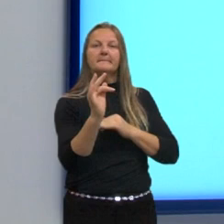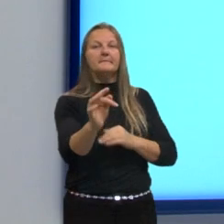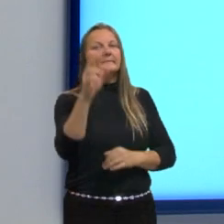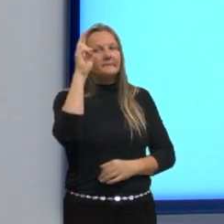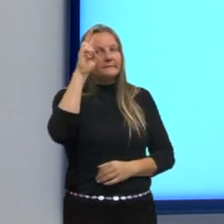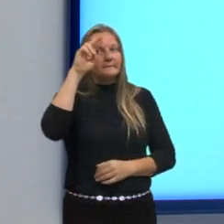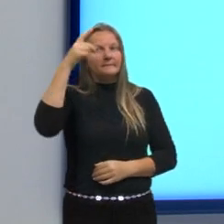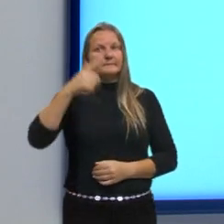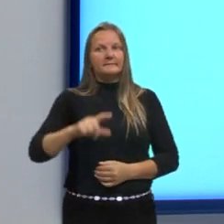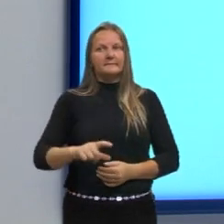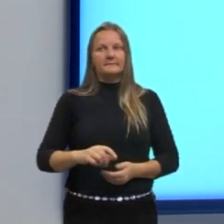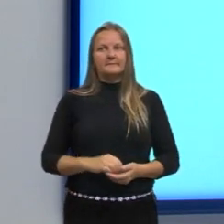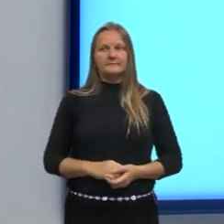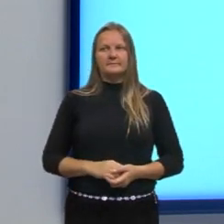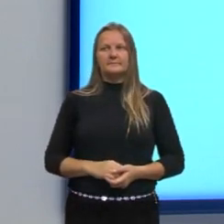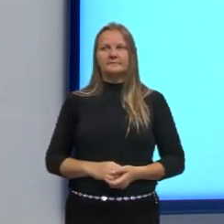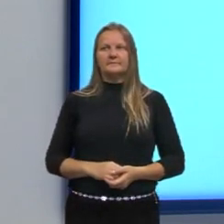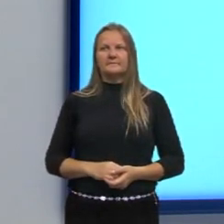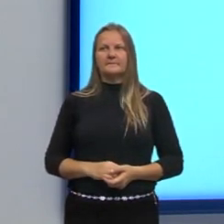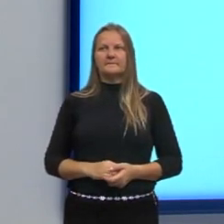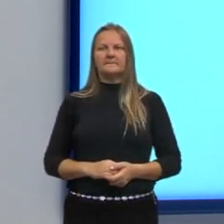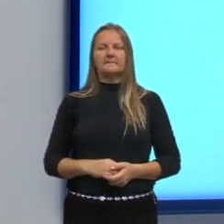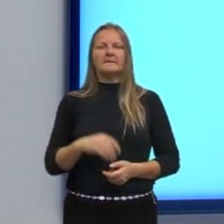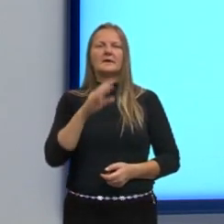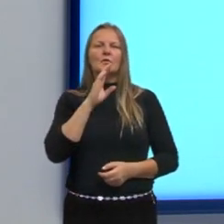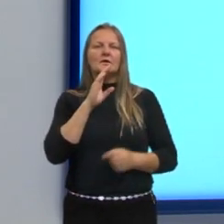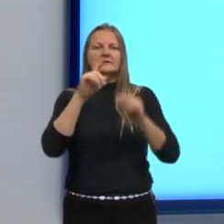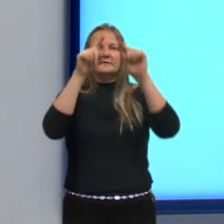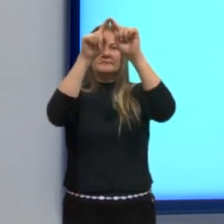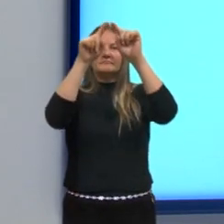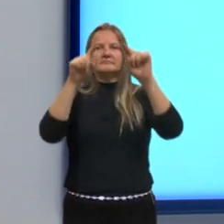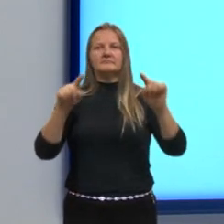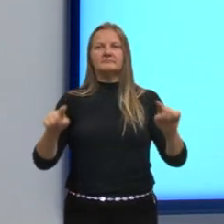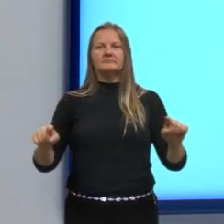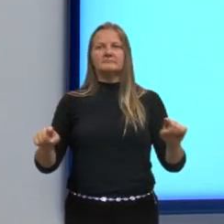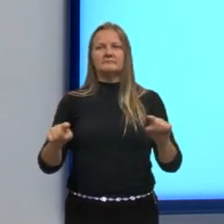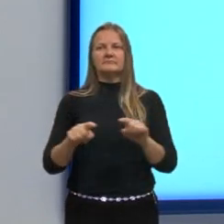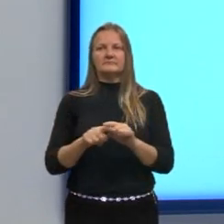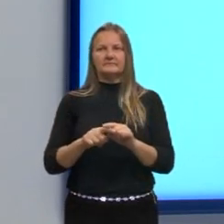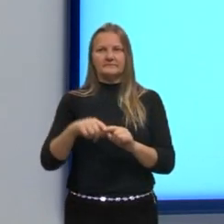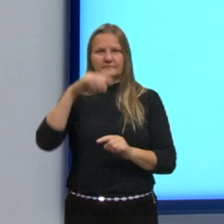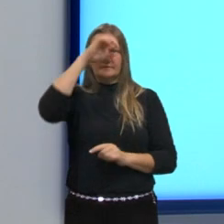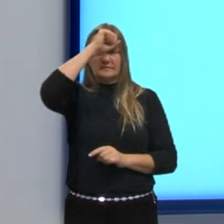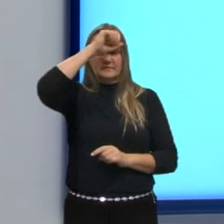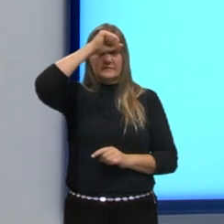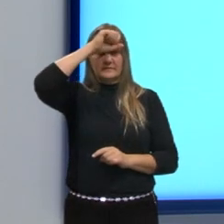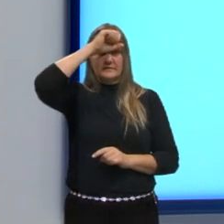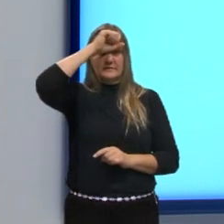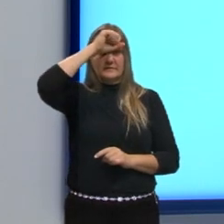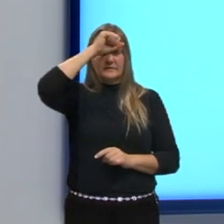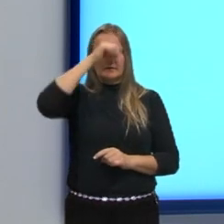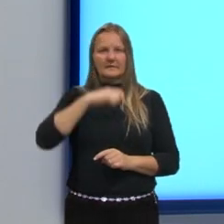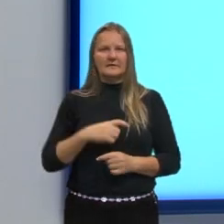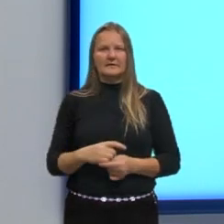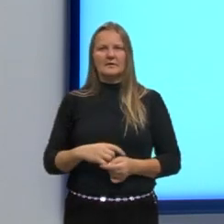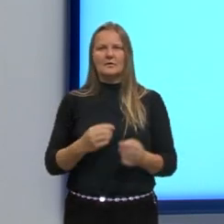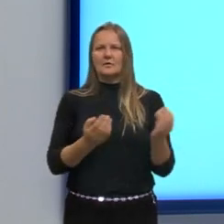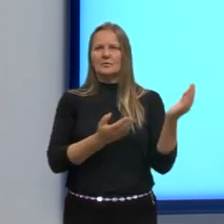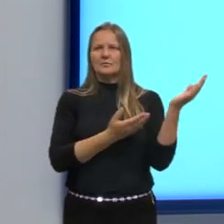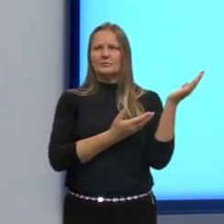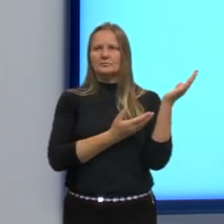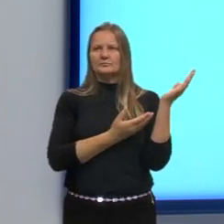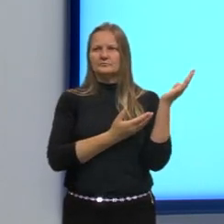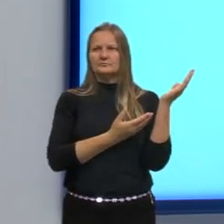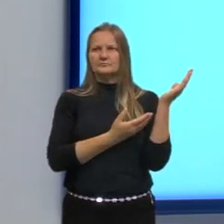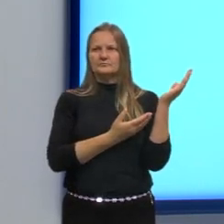Bom, nós temos a pirâmide de aprendizagem, né, atribuído a William Glaser, que